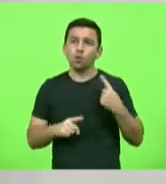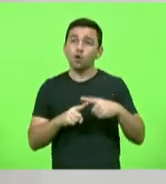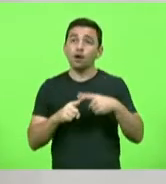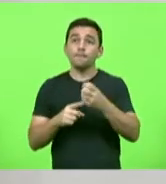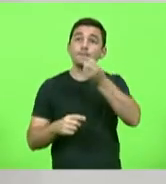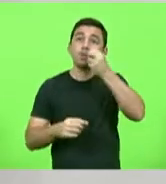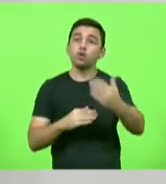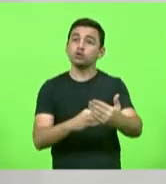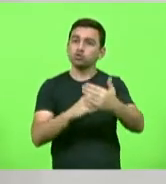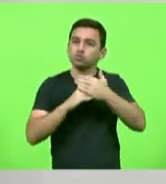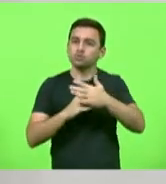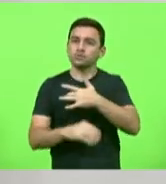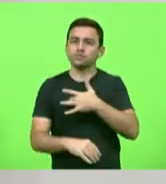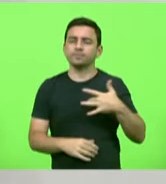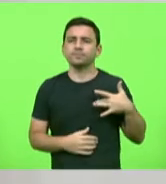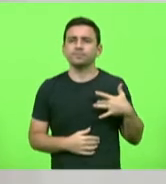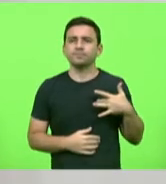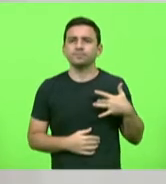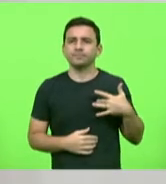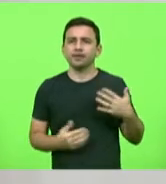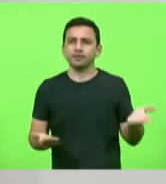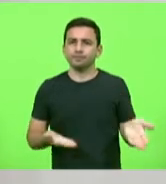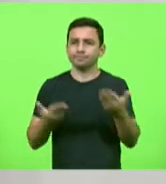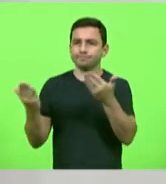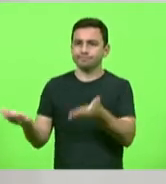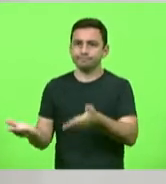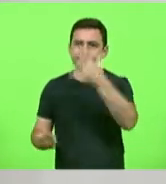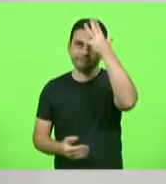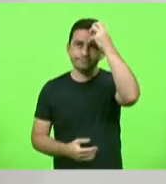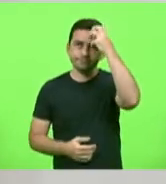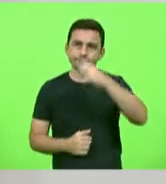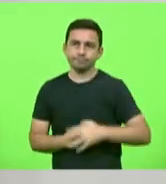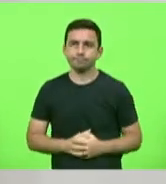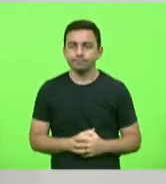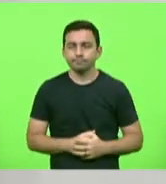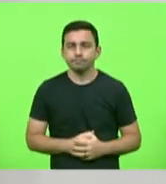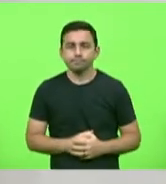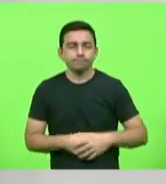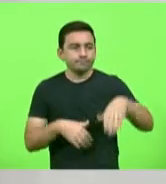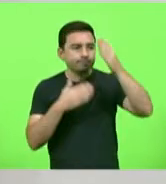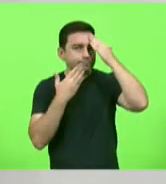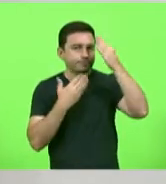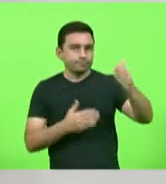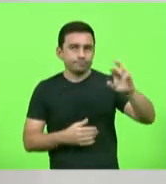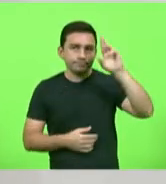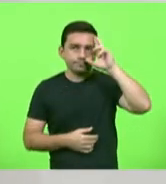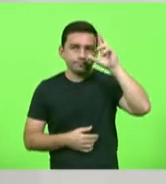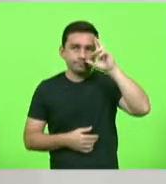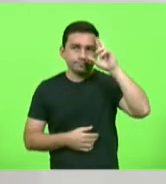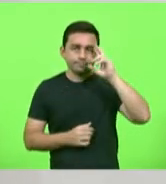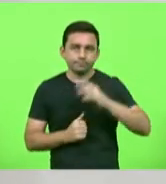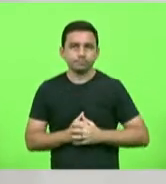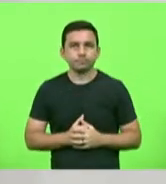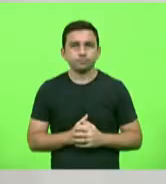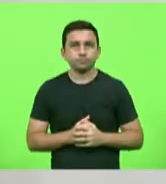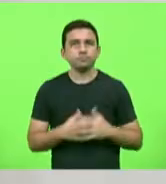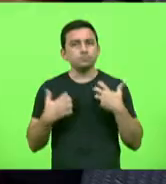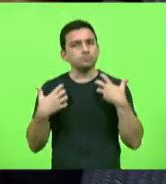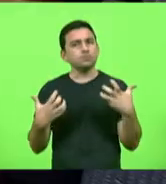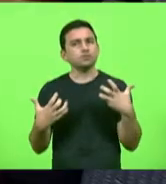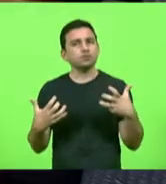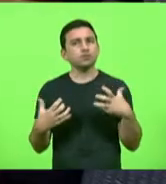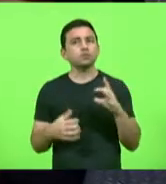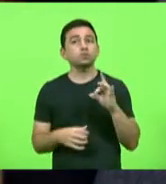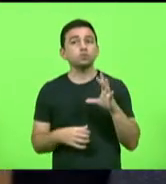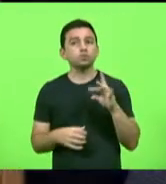para o catarinense. Concedo a parte, deputado Ismael. Obrigado, deputado Alba. Parabéns pela sua intervenção. Eu quero apenas trazer aqui